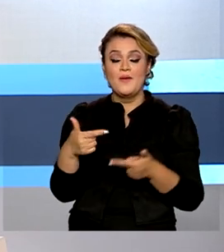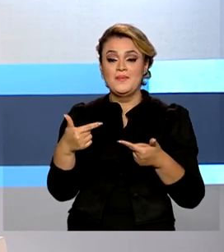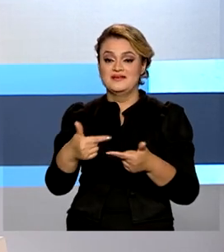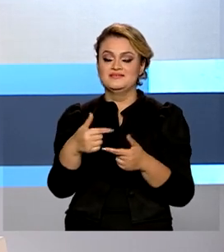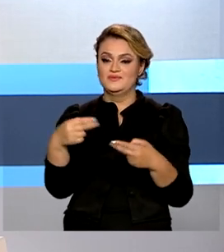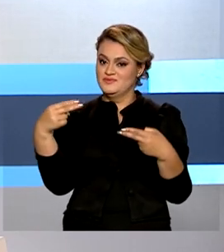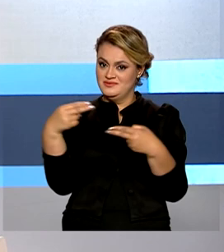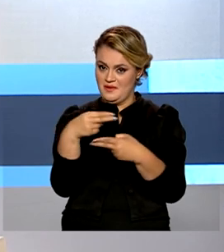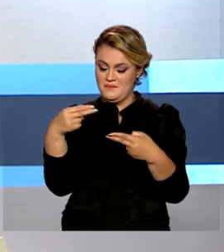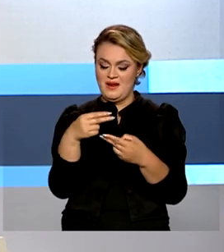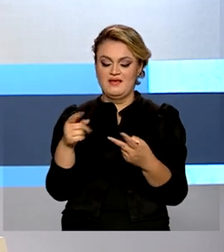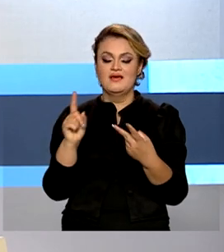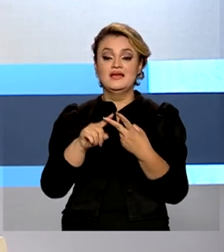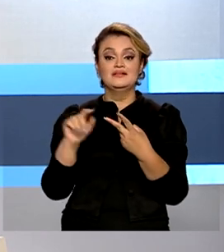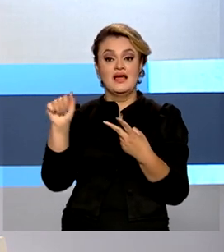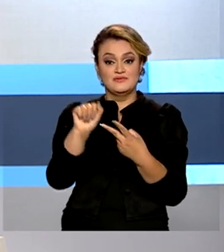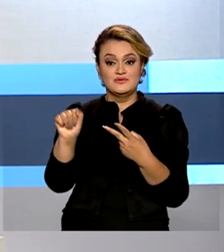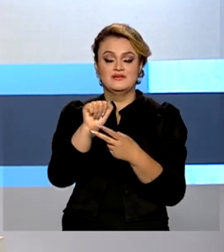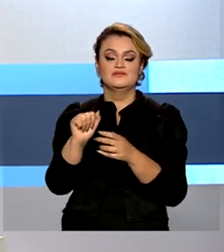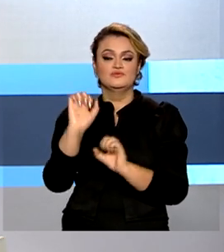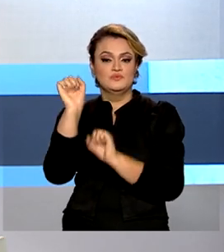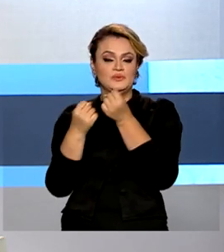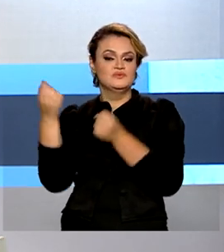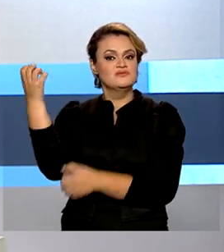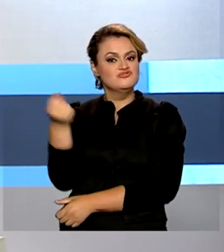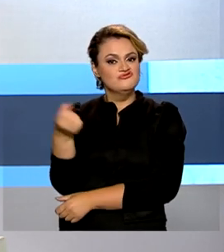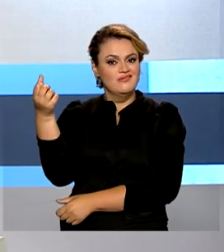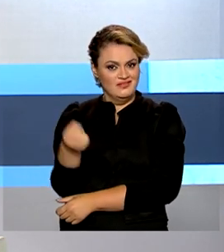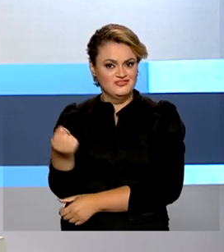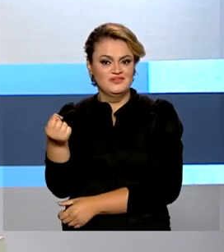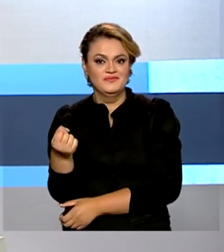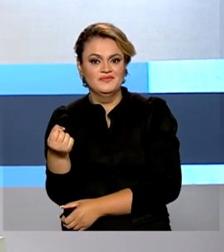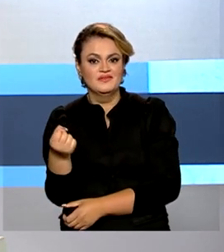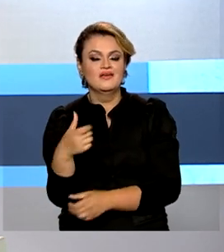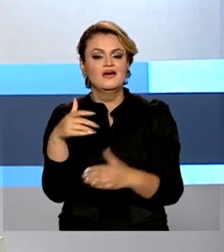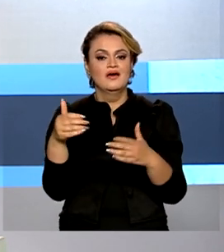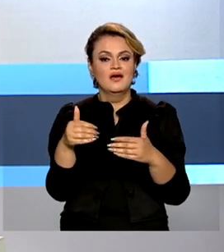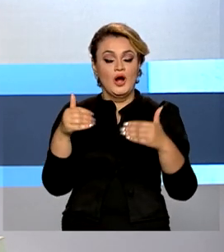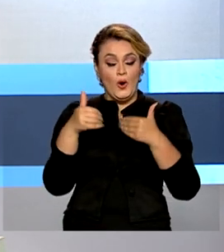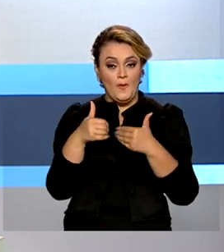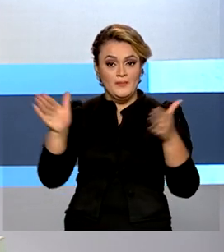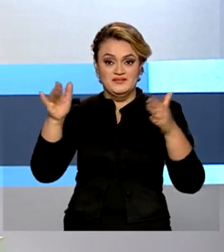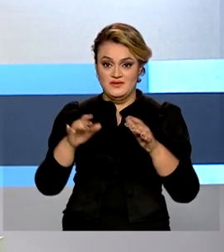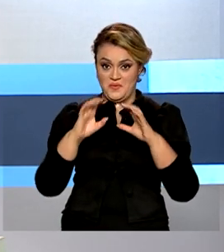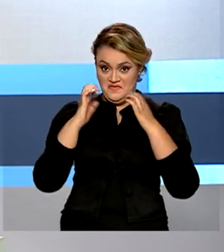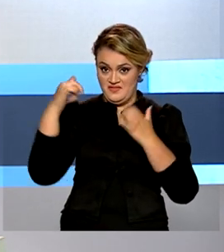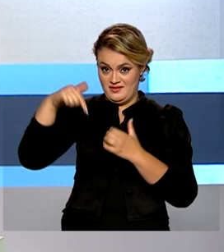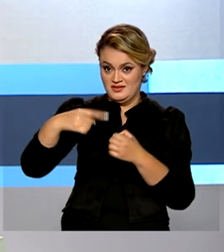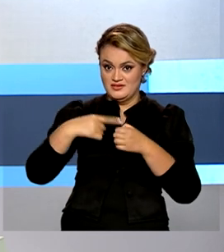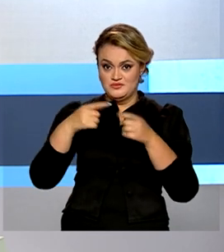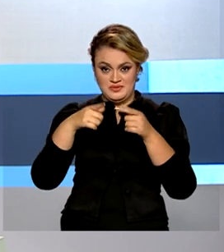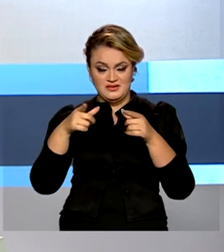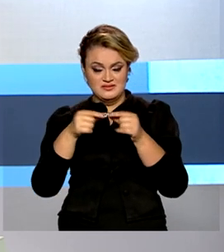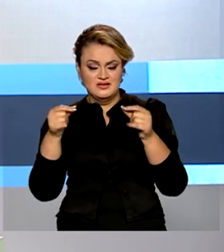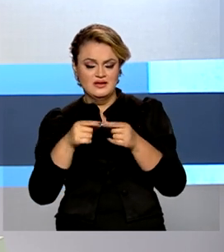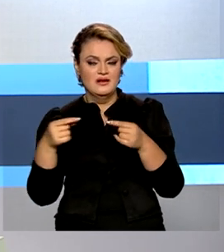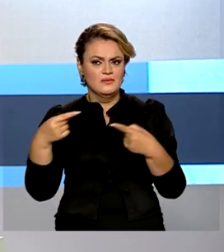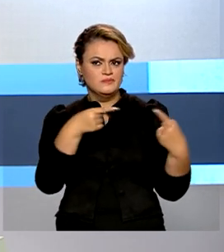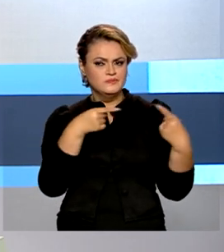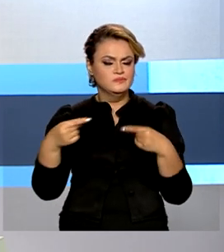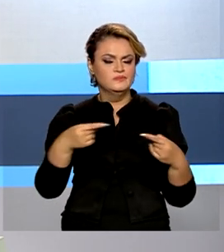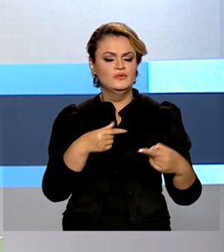e da Associação Brasileira dos Produtores de Leite. Na abertura do evento, aqui em Brasília, foram debatidas políticas